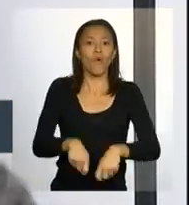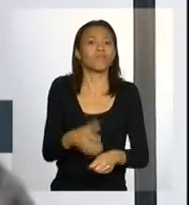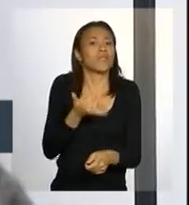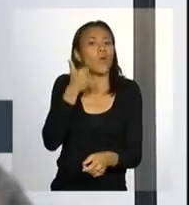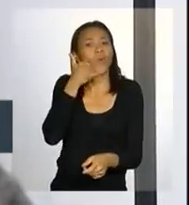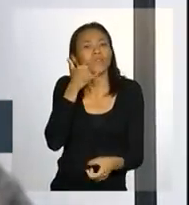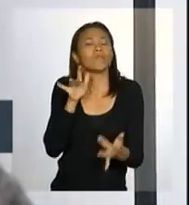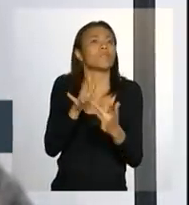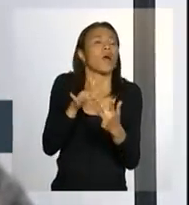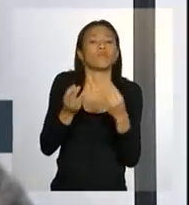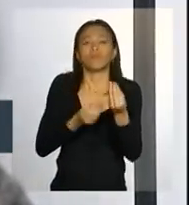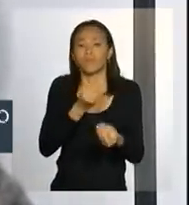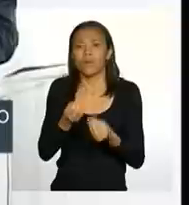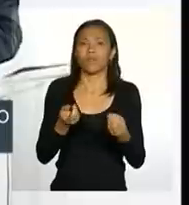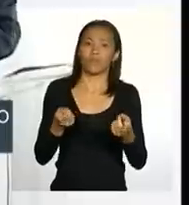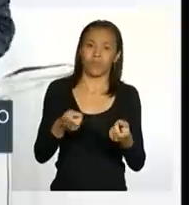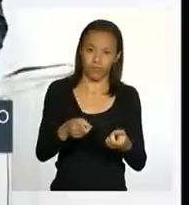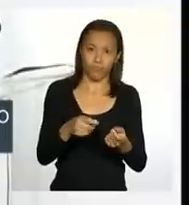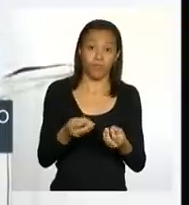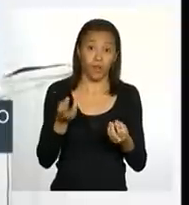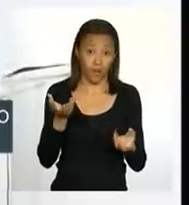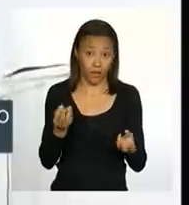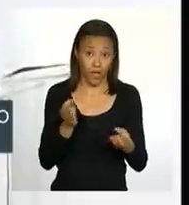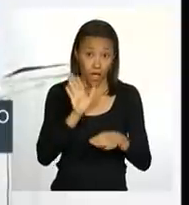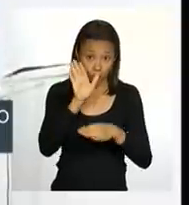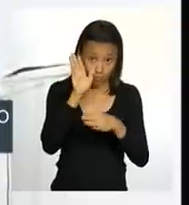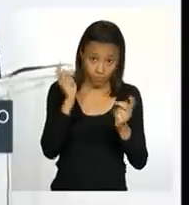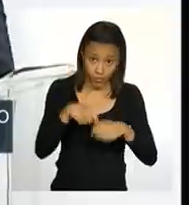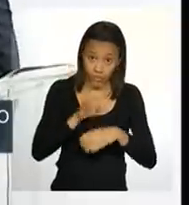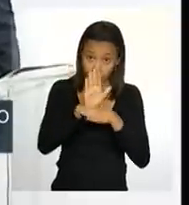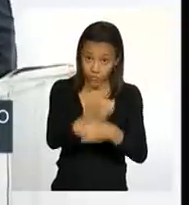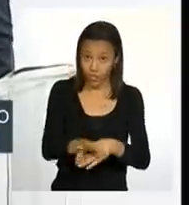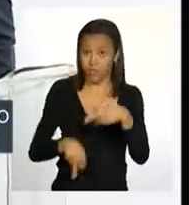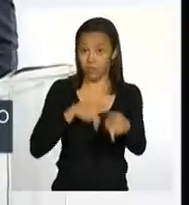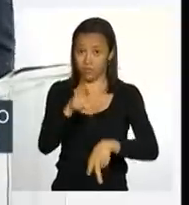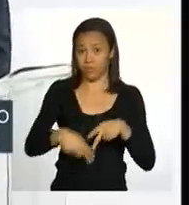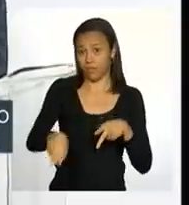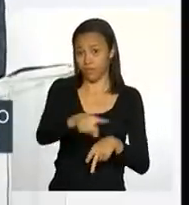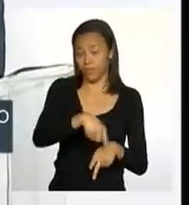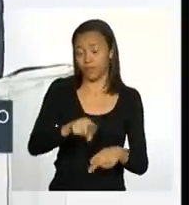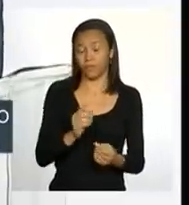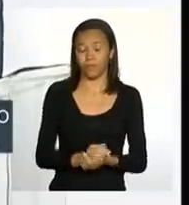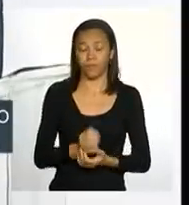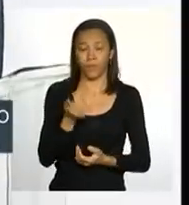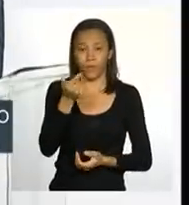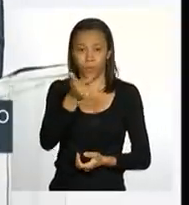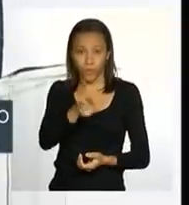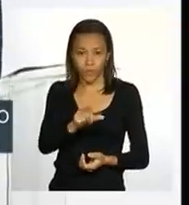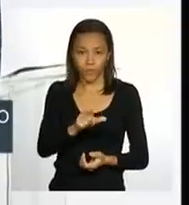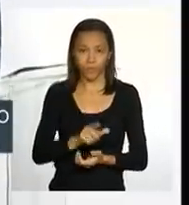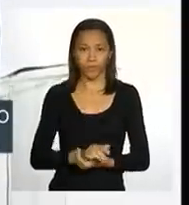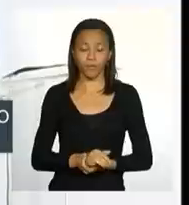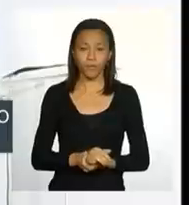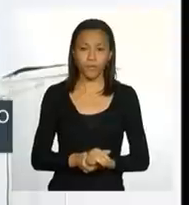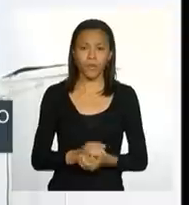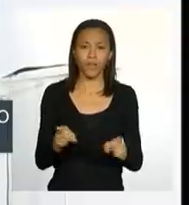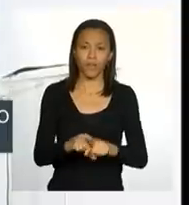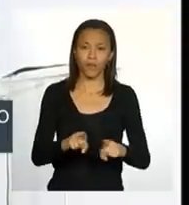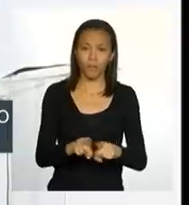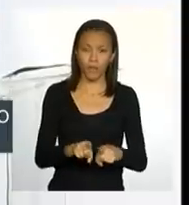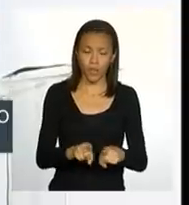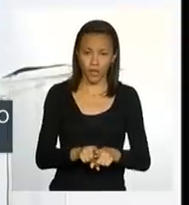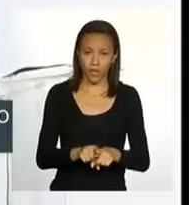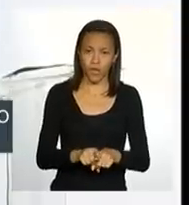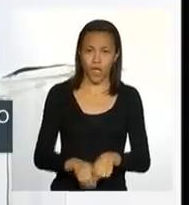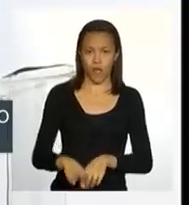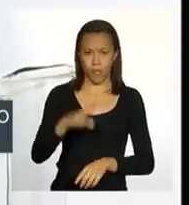resposta para assistir às populações. Próximo. E as Forças Armadas também